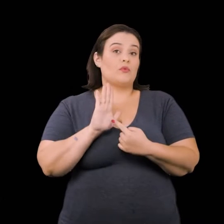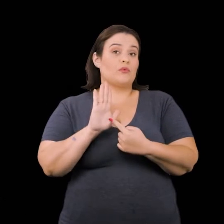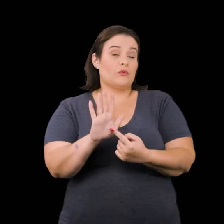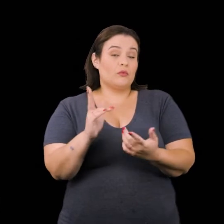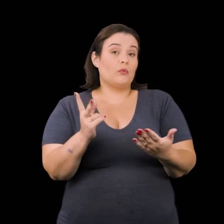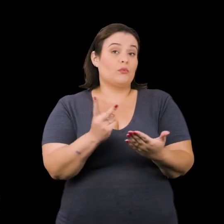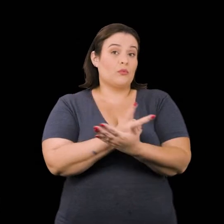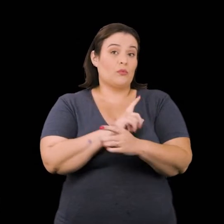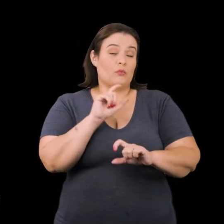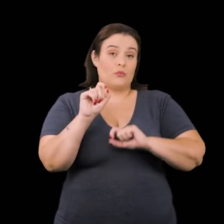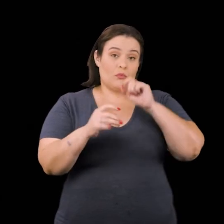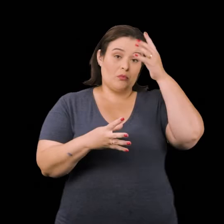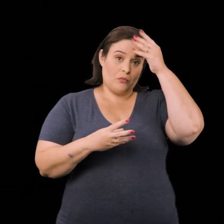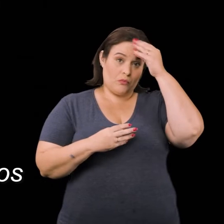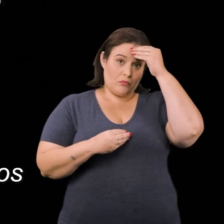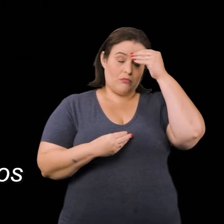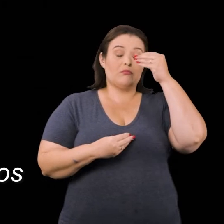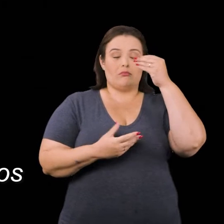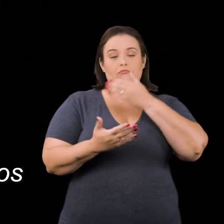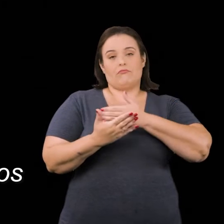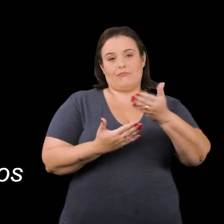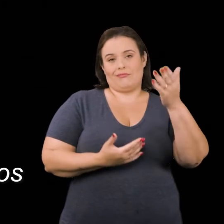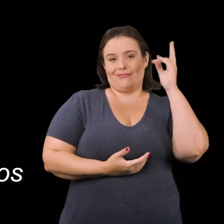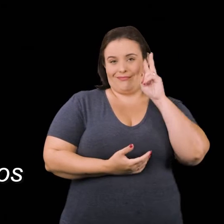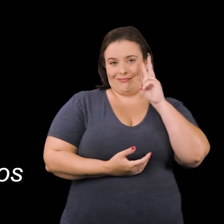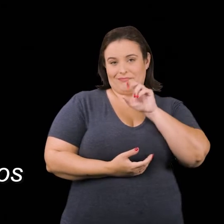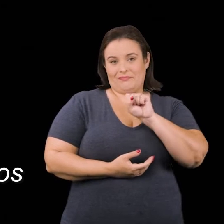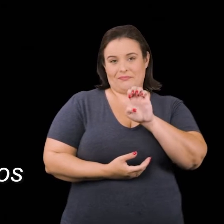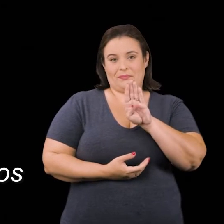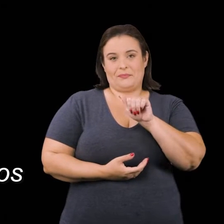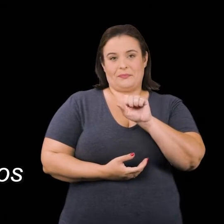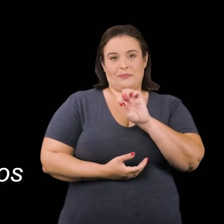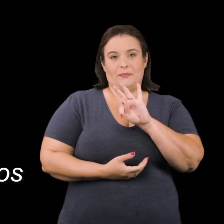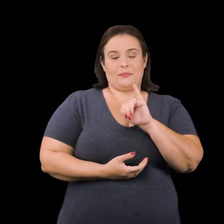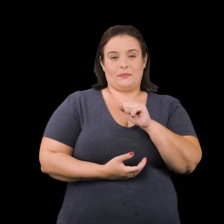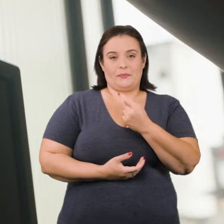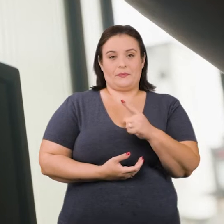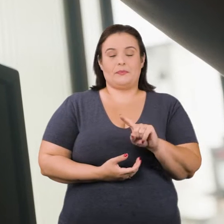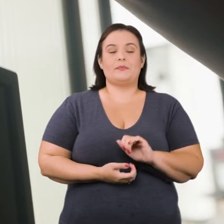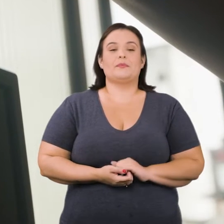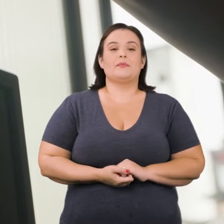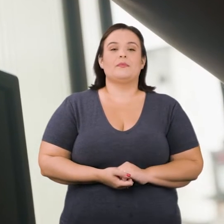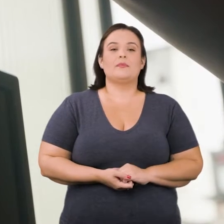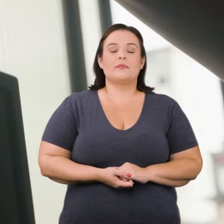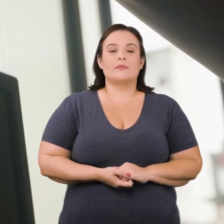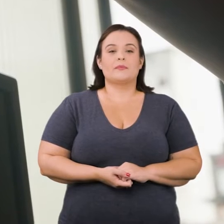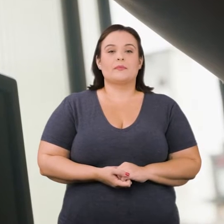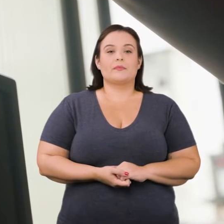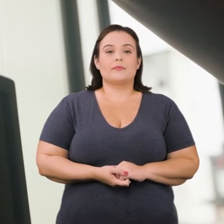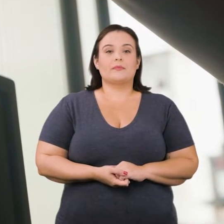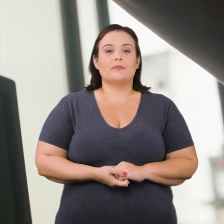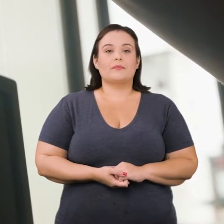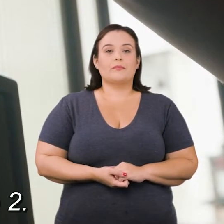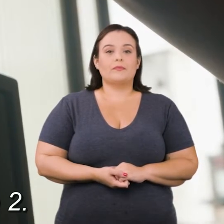mostrando o que aconteceu com os personagens envolvidos na história de Sebastião. Na tela aparece 13 pessoas foram indiciadas